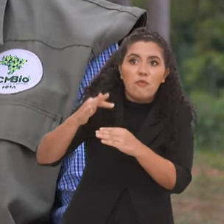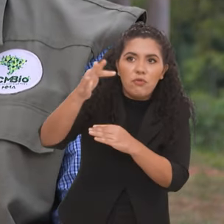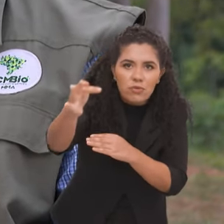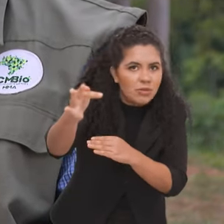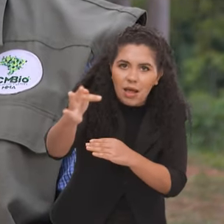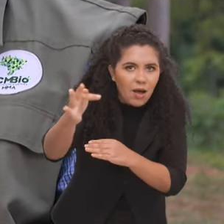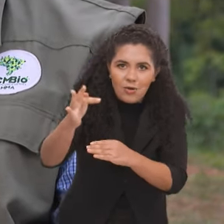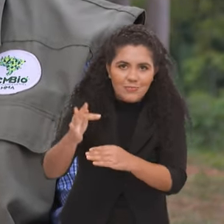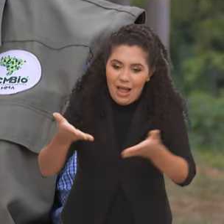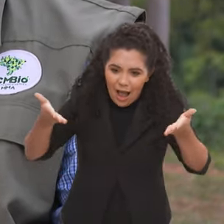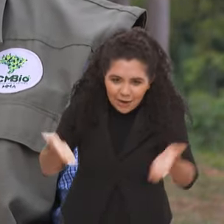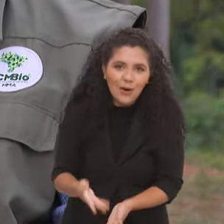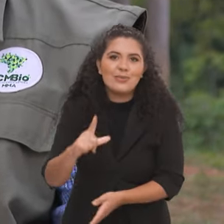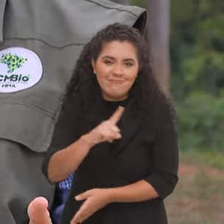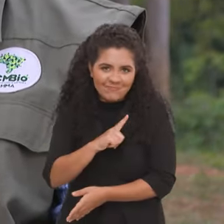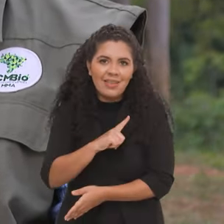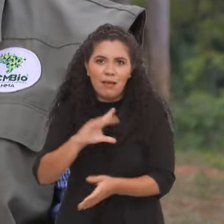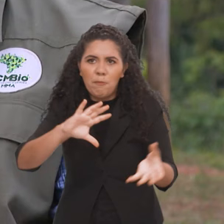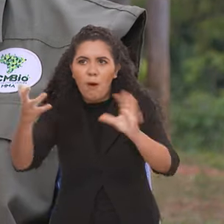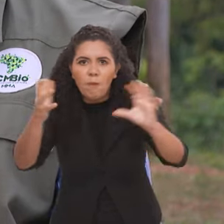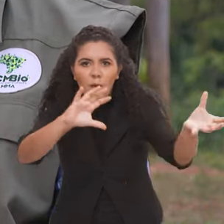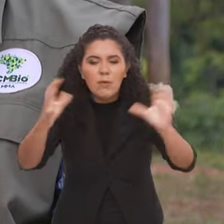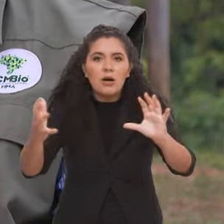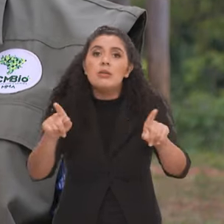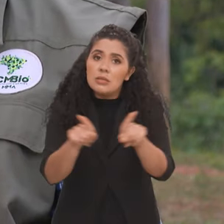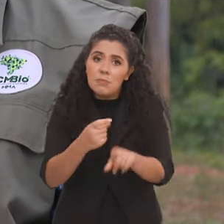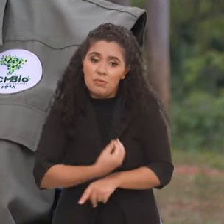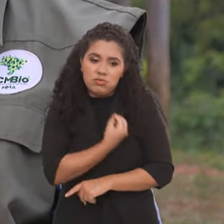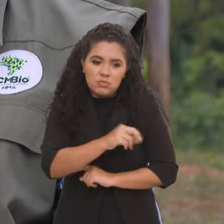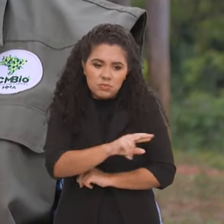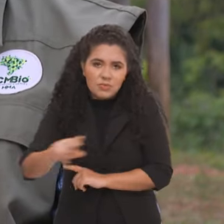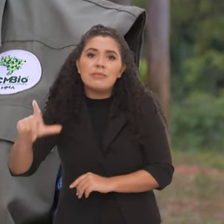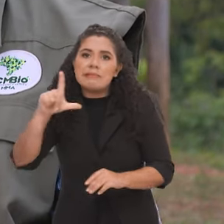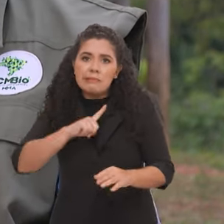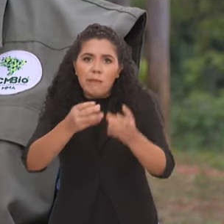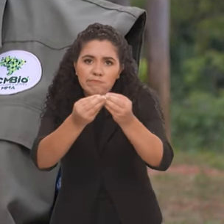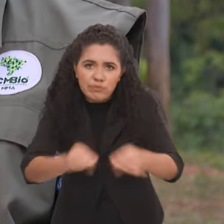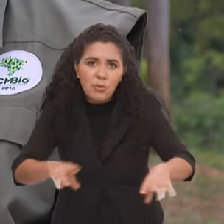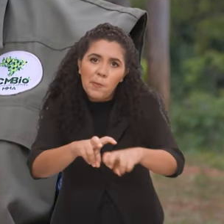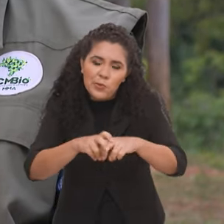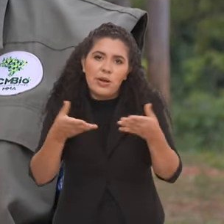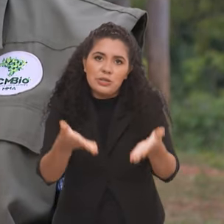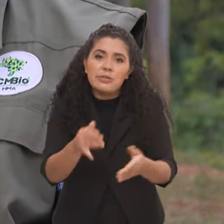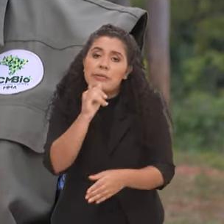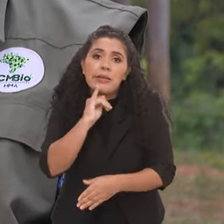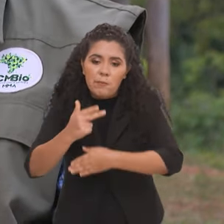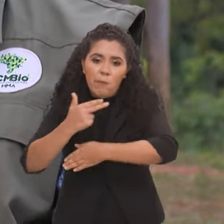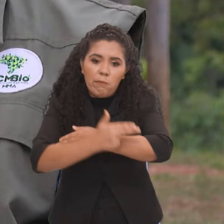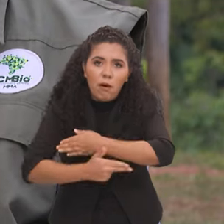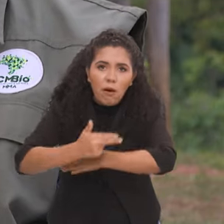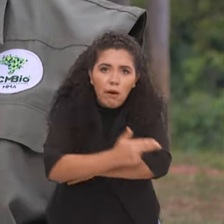estão ocorrendo. E a biodiversidade também é afetada por isso. Você citou o caso dos botos,